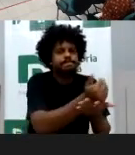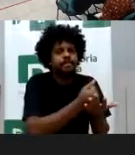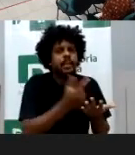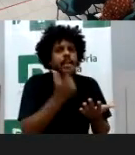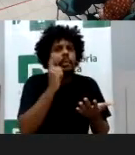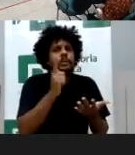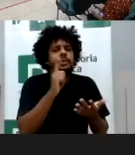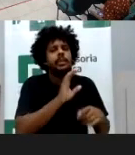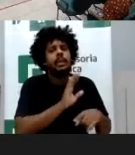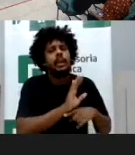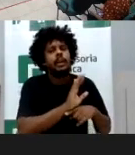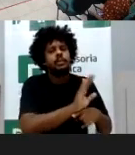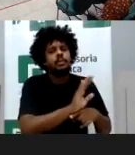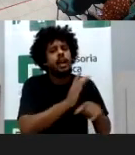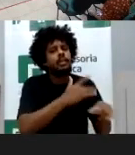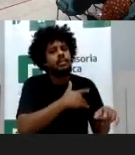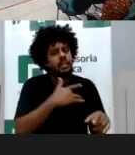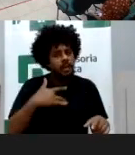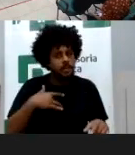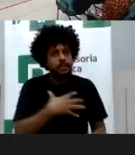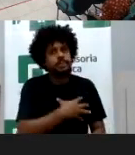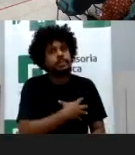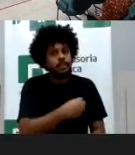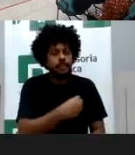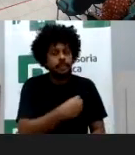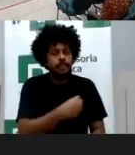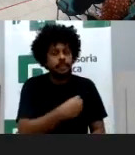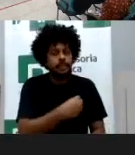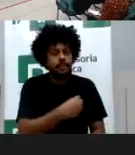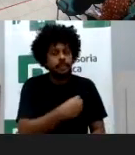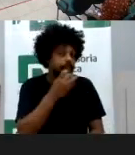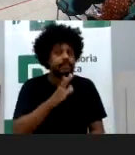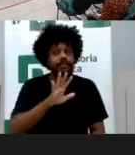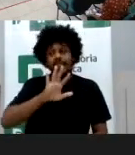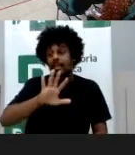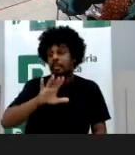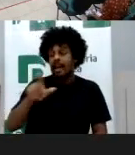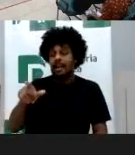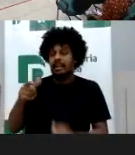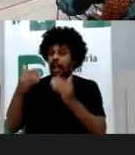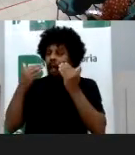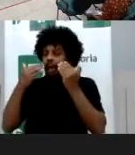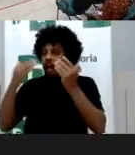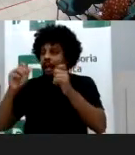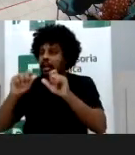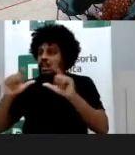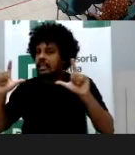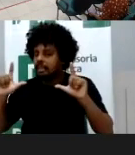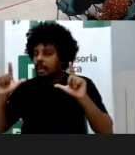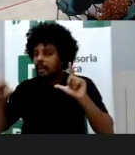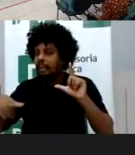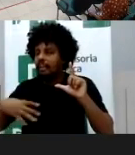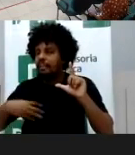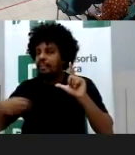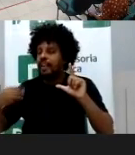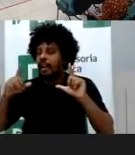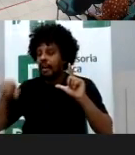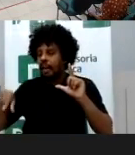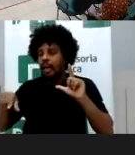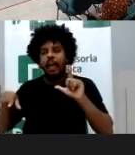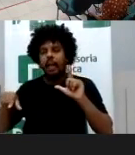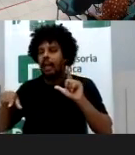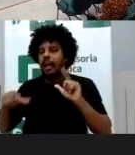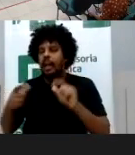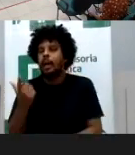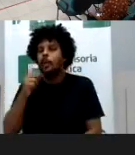está fazendo isso em benefício daquele filho. Já o que expõe para ganhar dinheiro com pomada de assadura, a priori, está fazendo em benefício